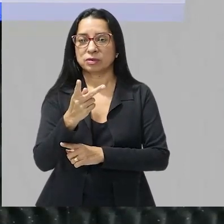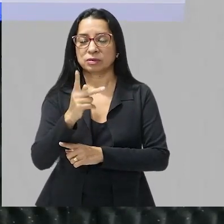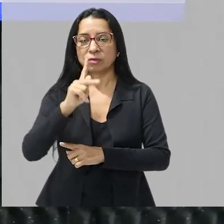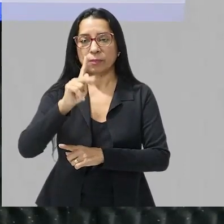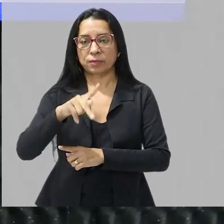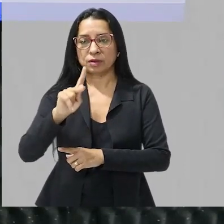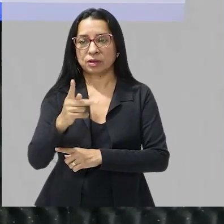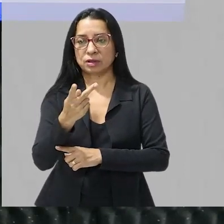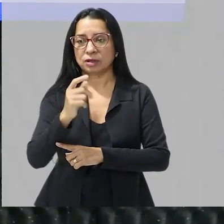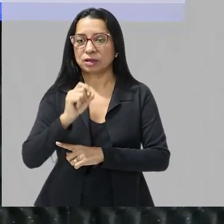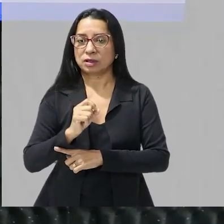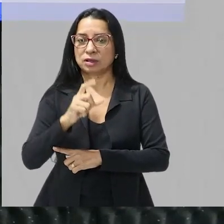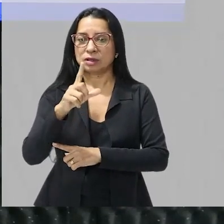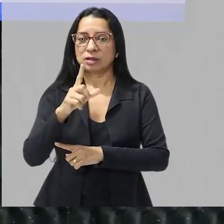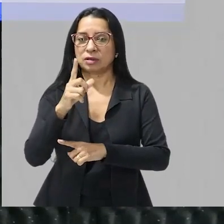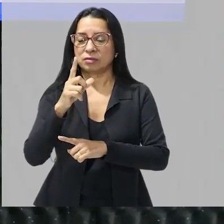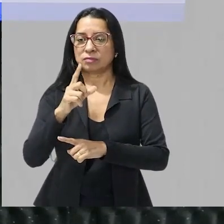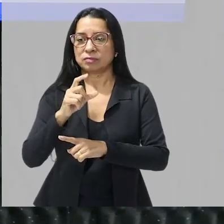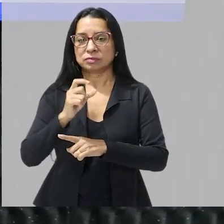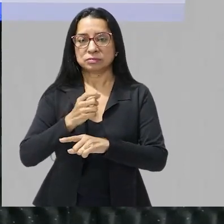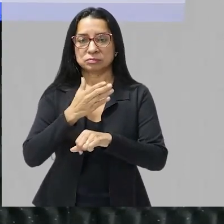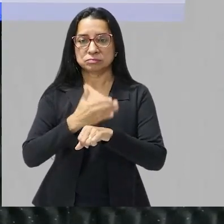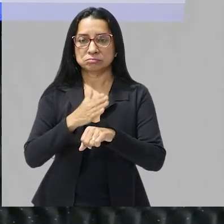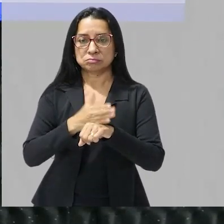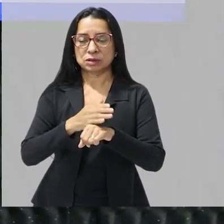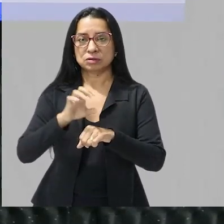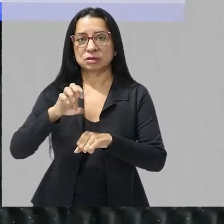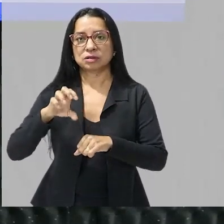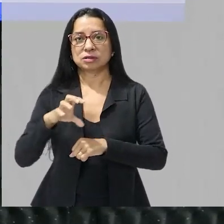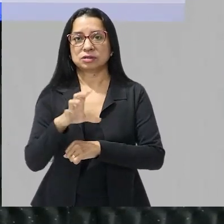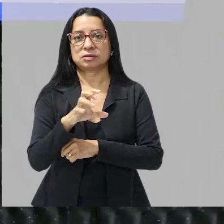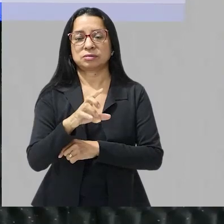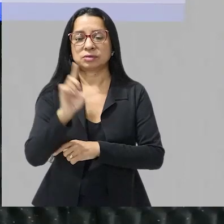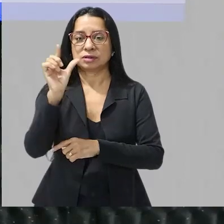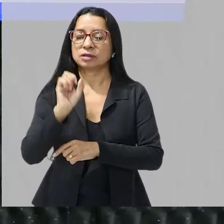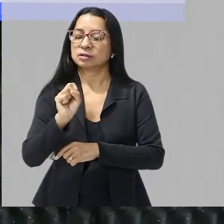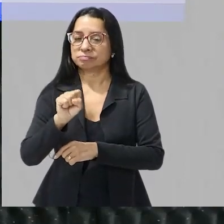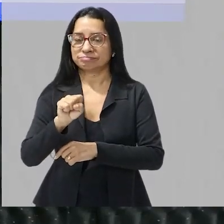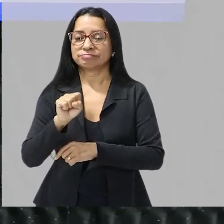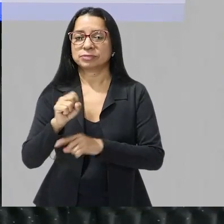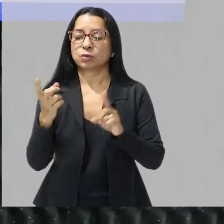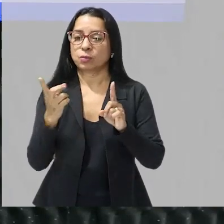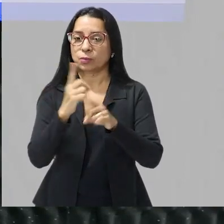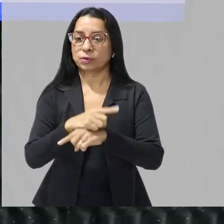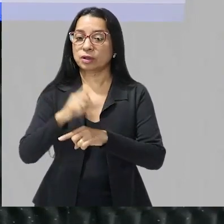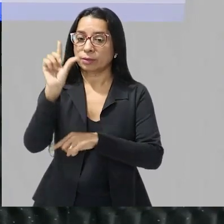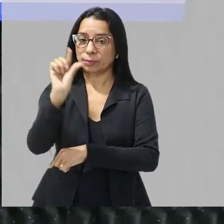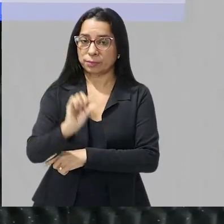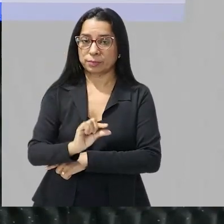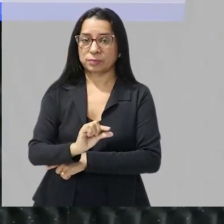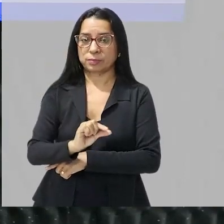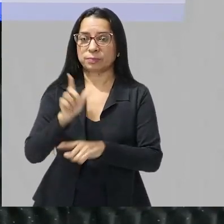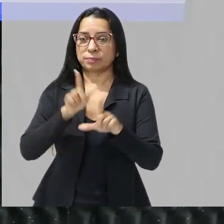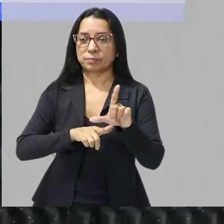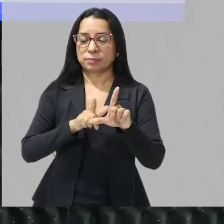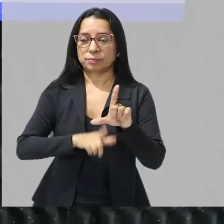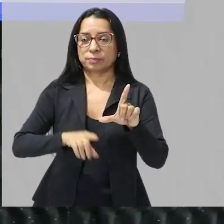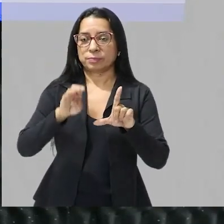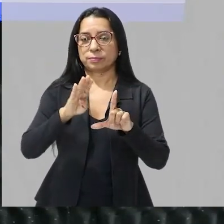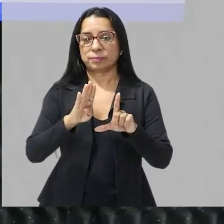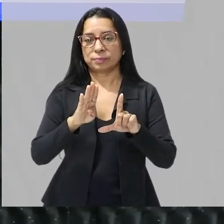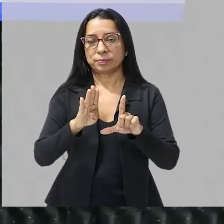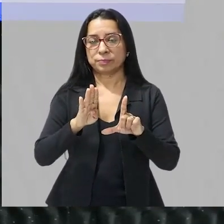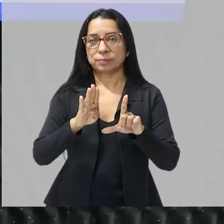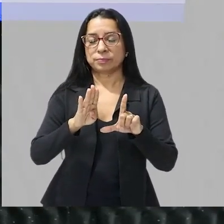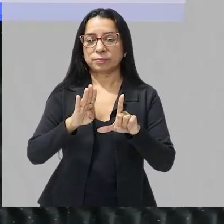a uma atividade maior da enzima não ele leva a uma atividade menor da enzima tá certo a letra B olha o que ela